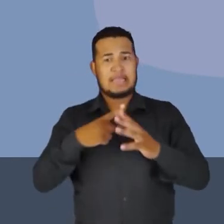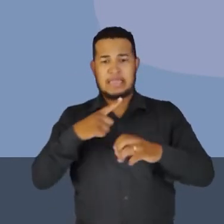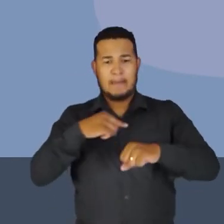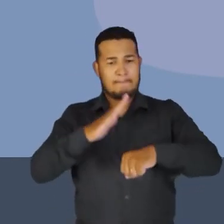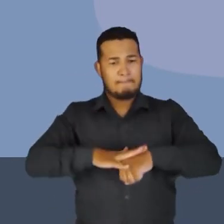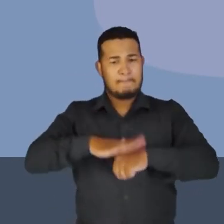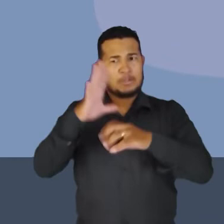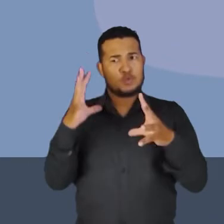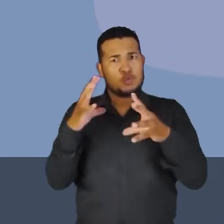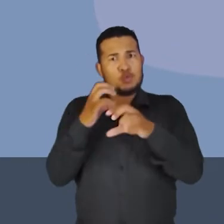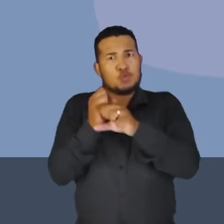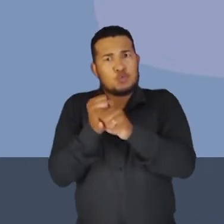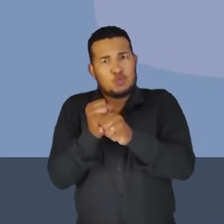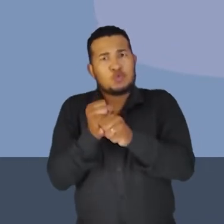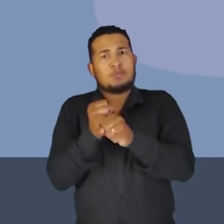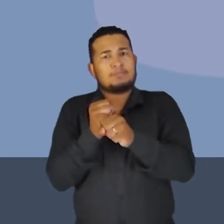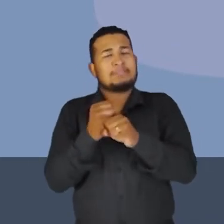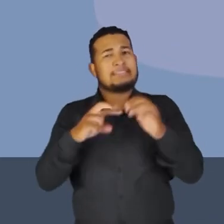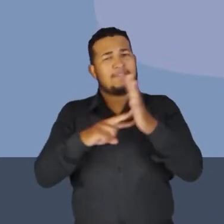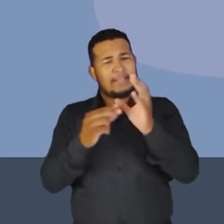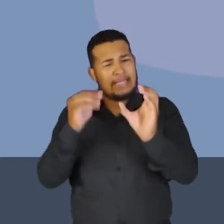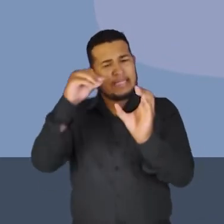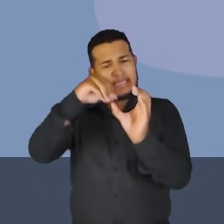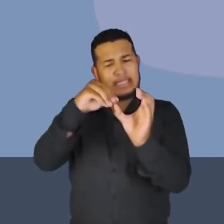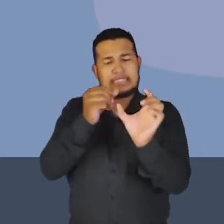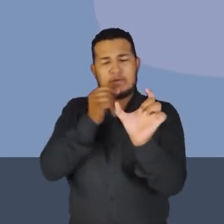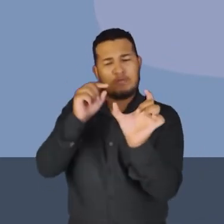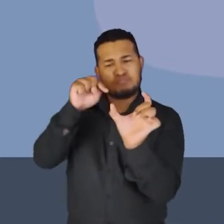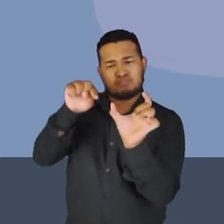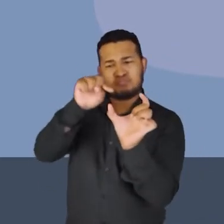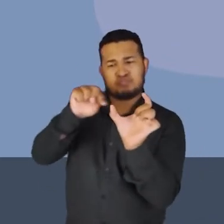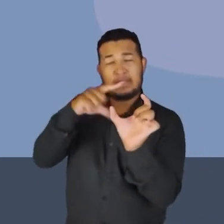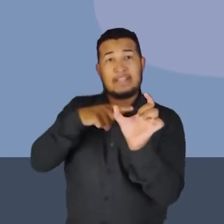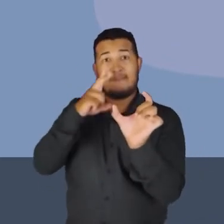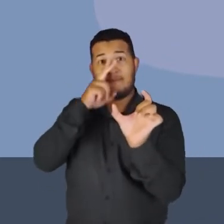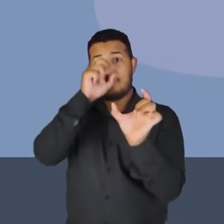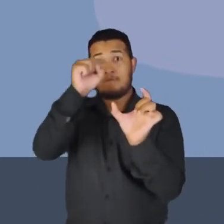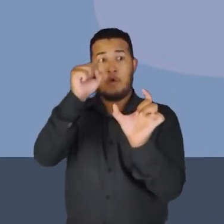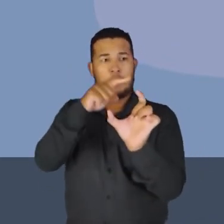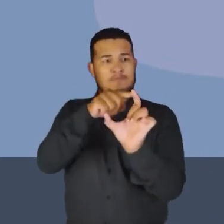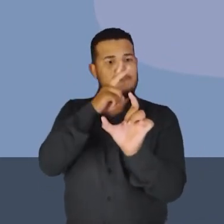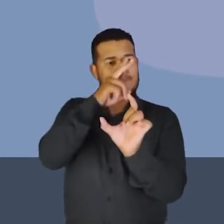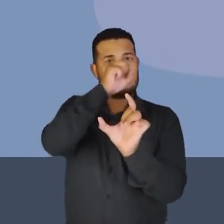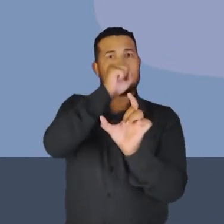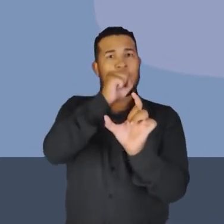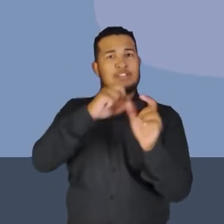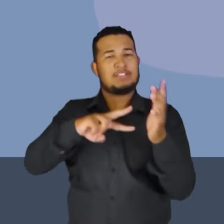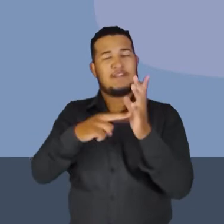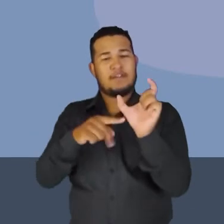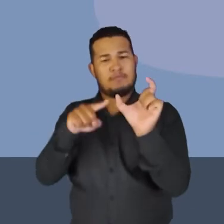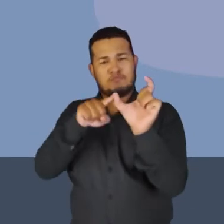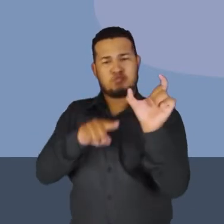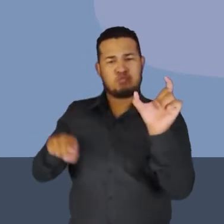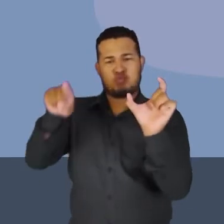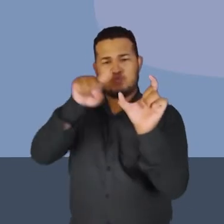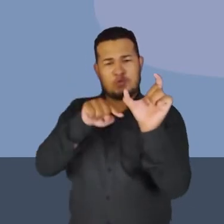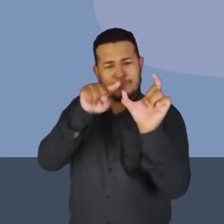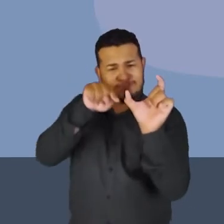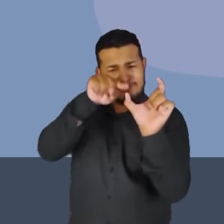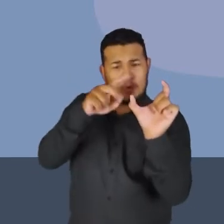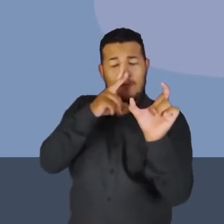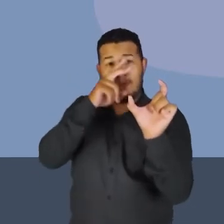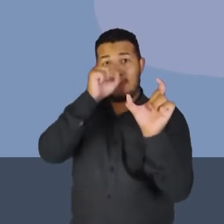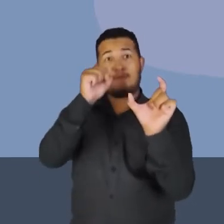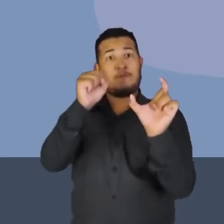compactadas, mostrando que ali nós temos uma densidade maior dessas linhas de campo.